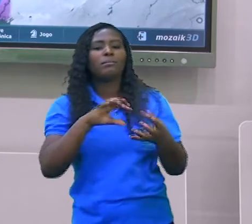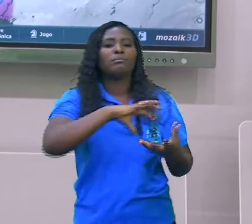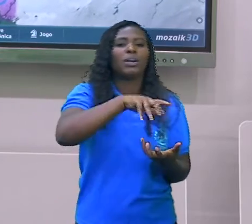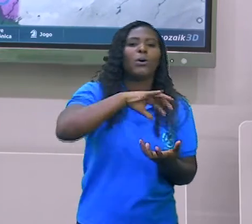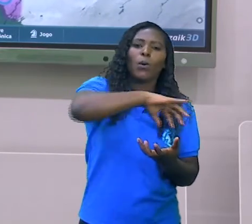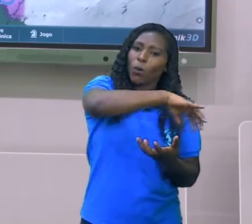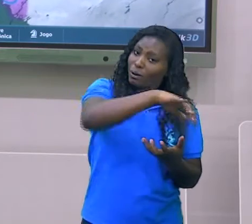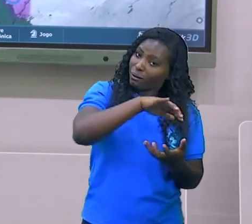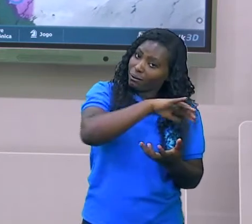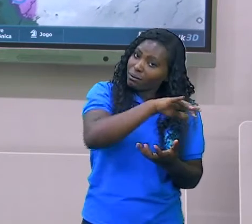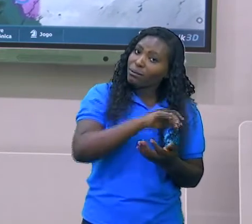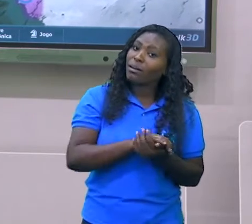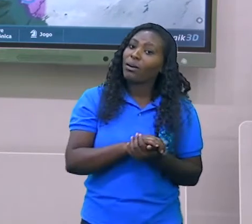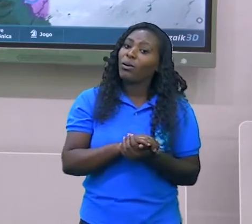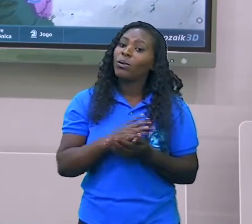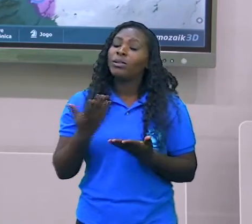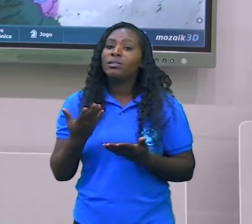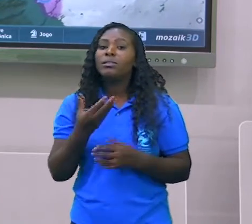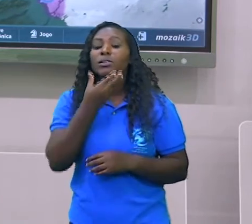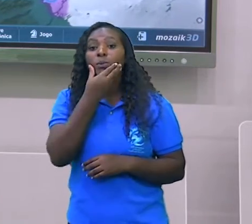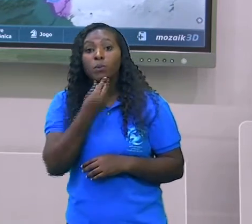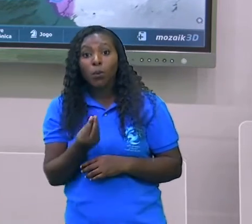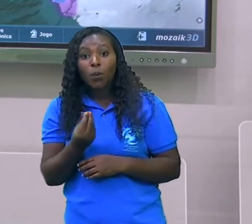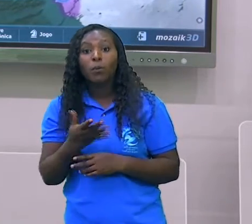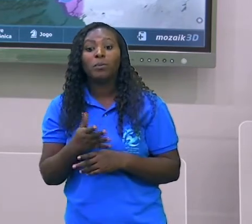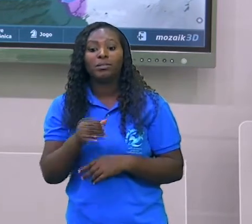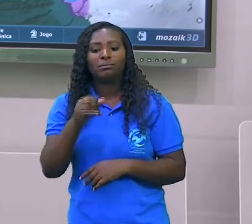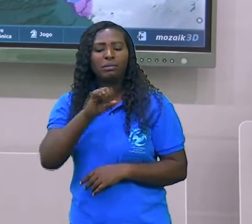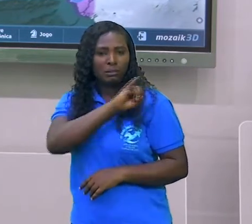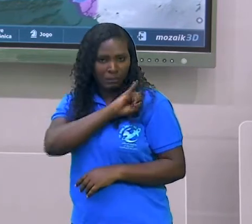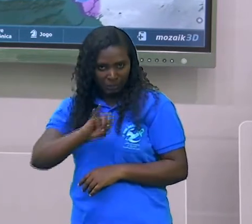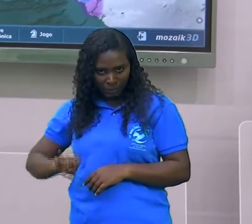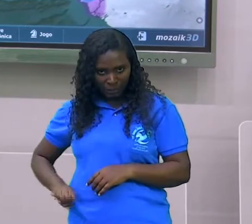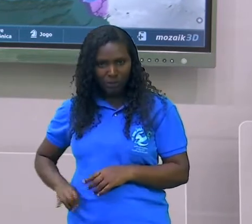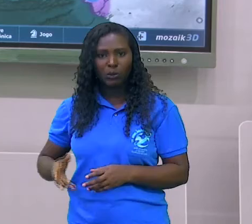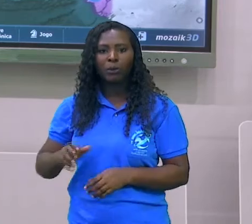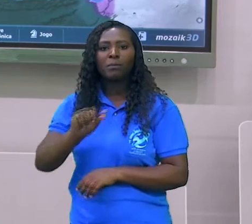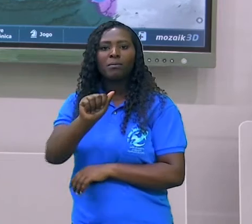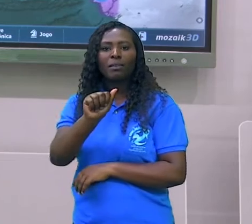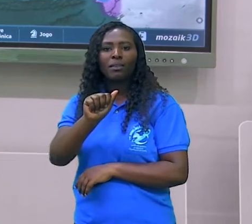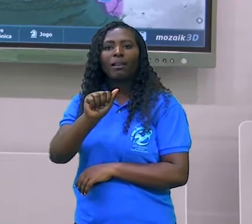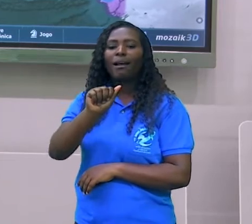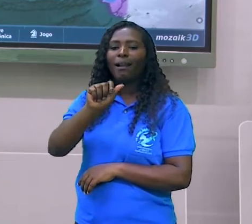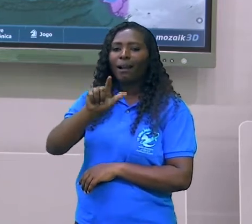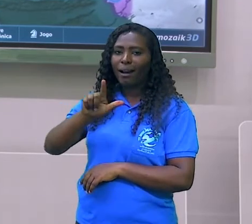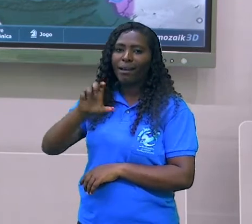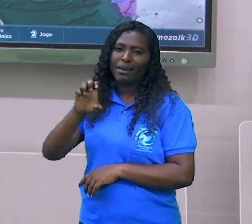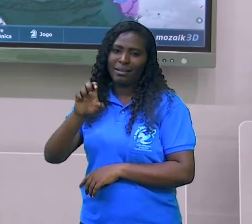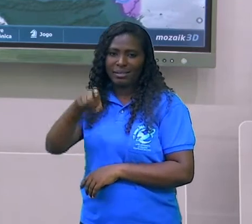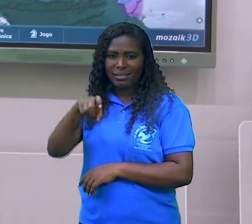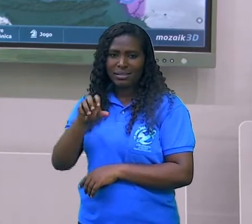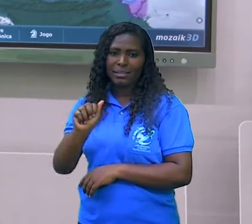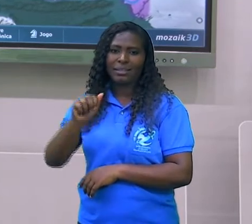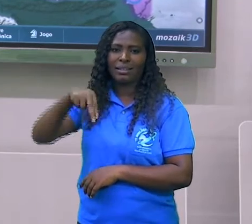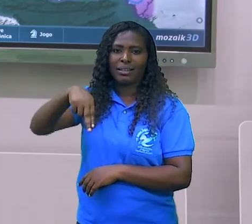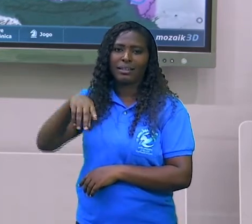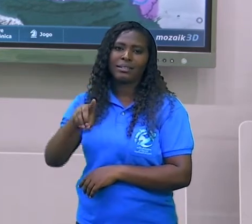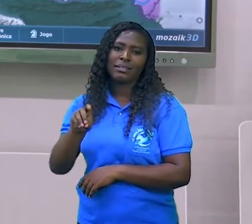Foi através dele que a cultura grega se expandiu, se alastrou pelo oriente. Os